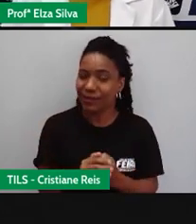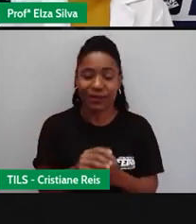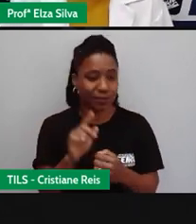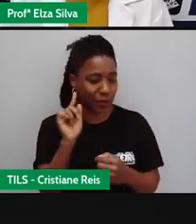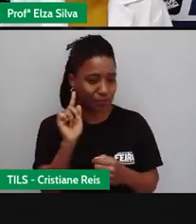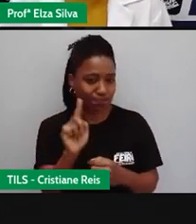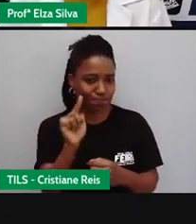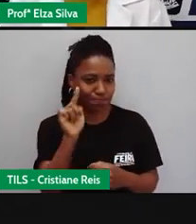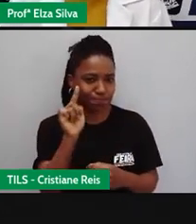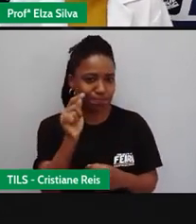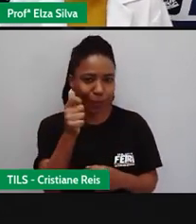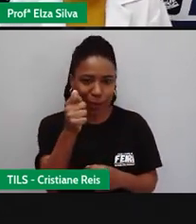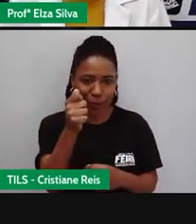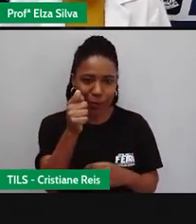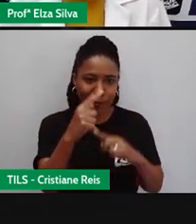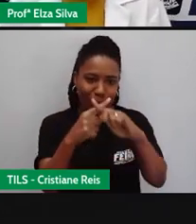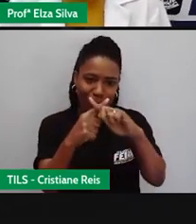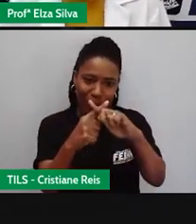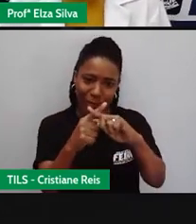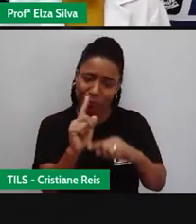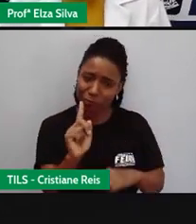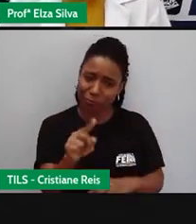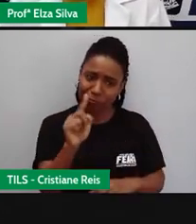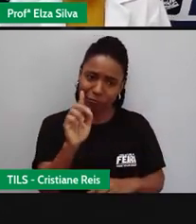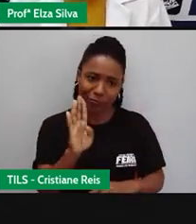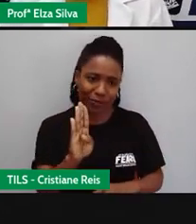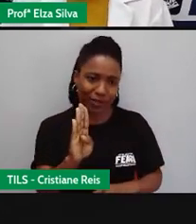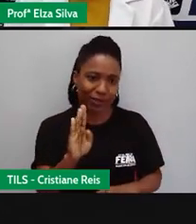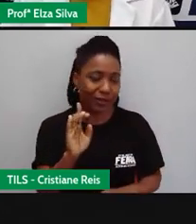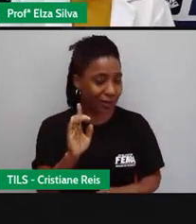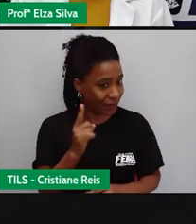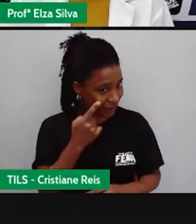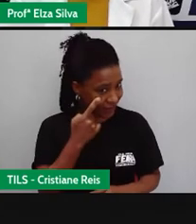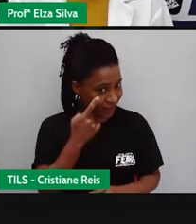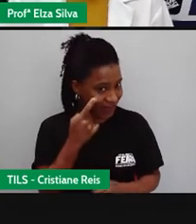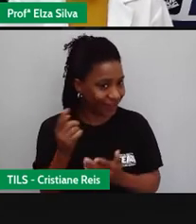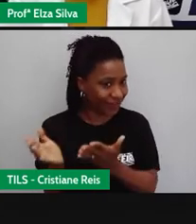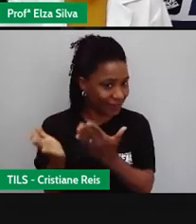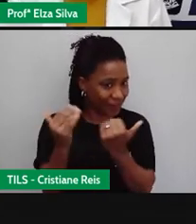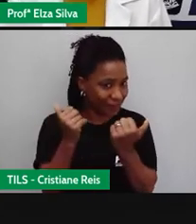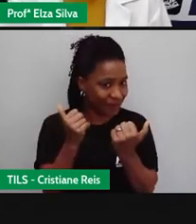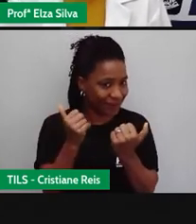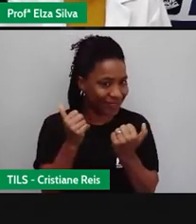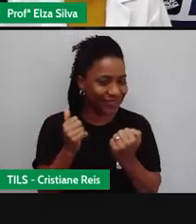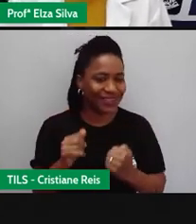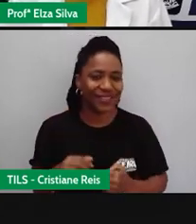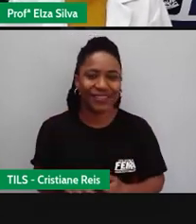resposta correta para prosseguir. Ok? Let's go. Start.